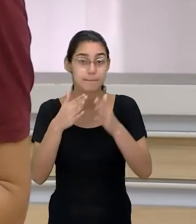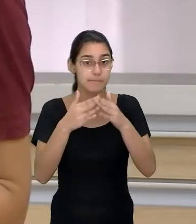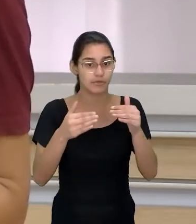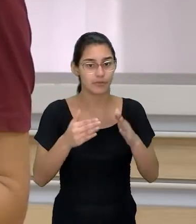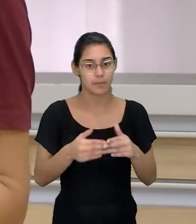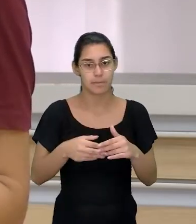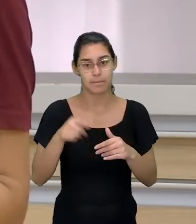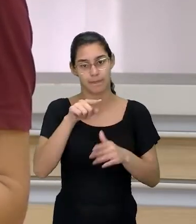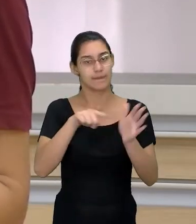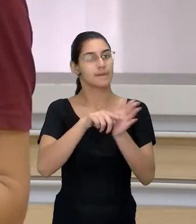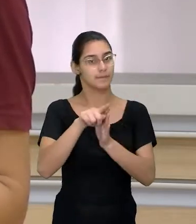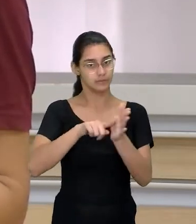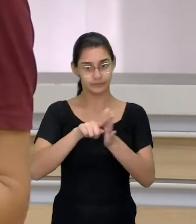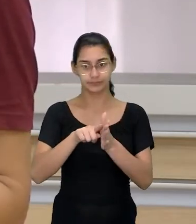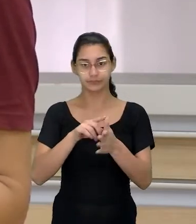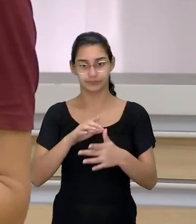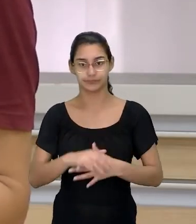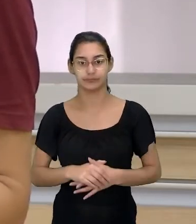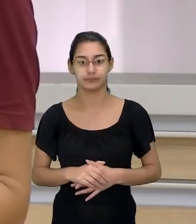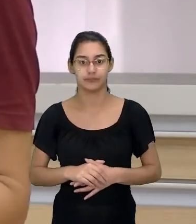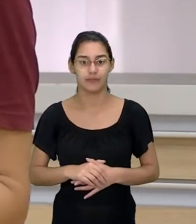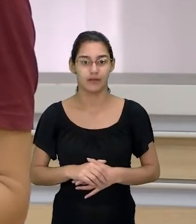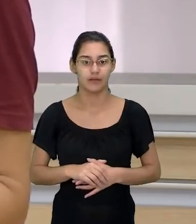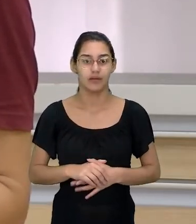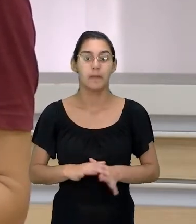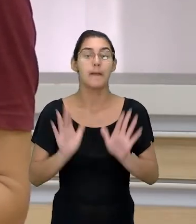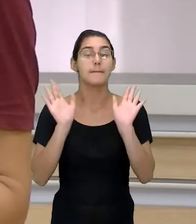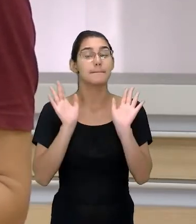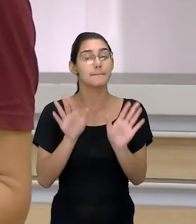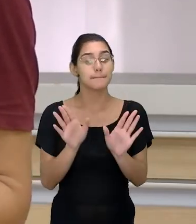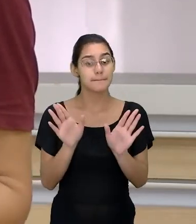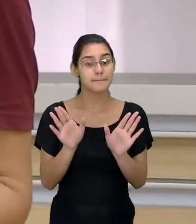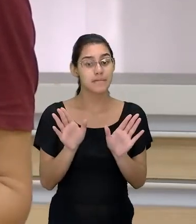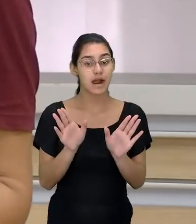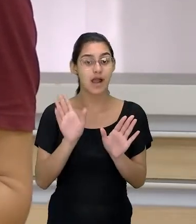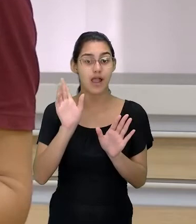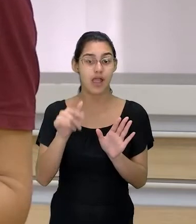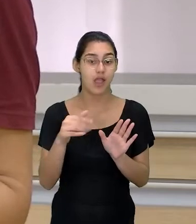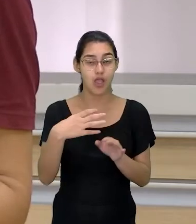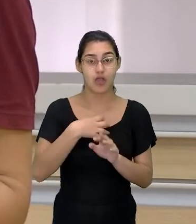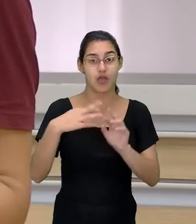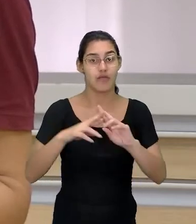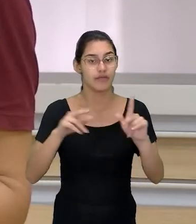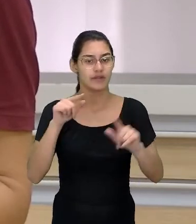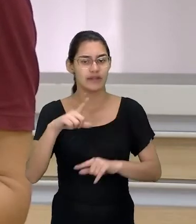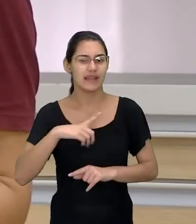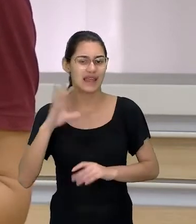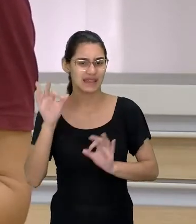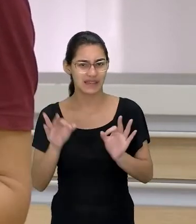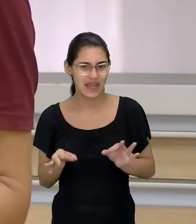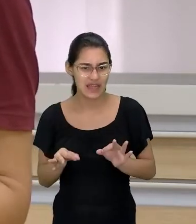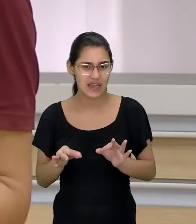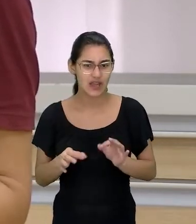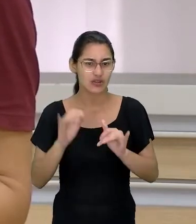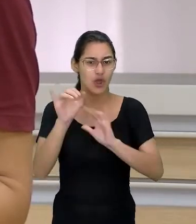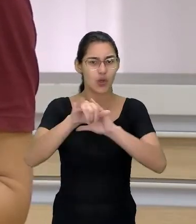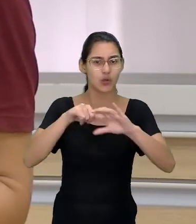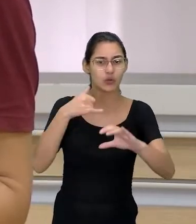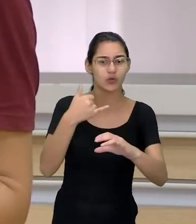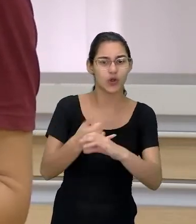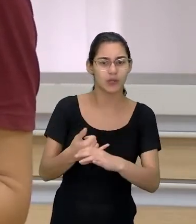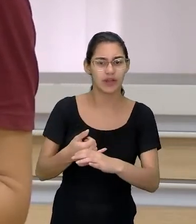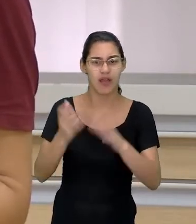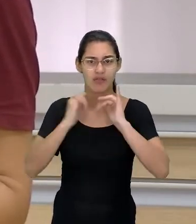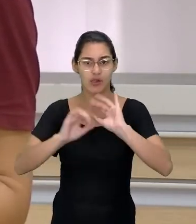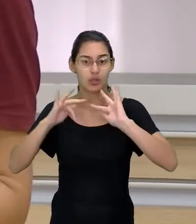favor, para que você pesquise. Só que é uma loteria. Você tem certeza que o seu youtuber favorito está te